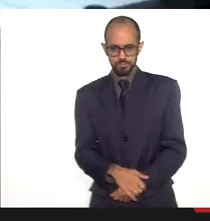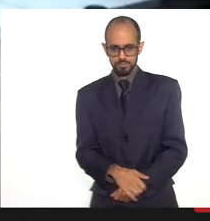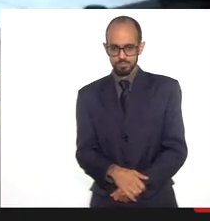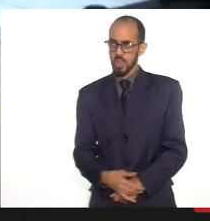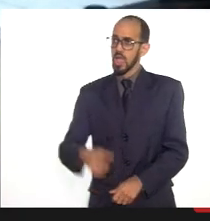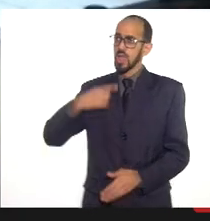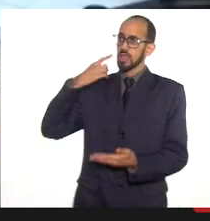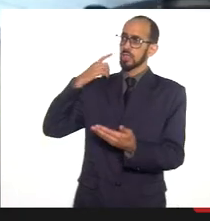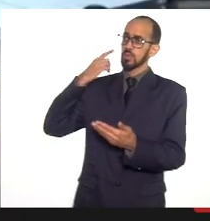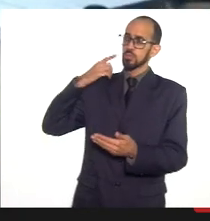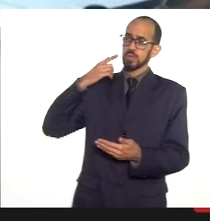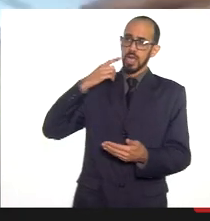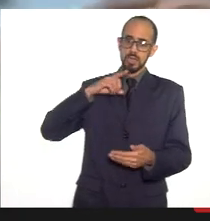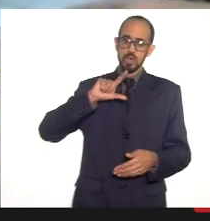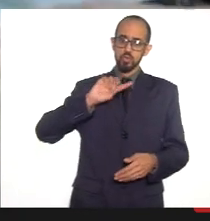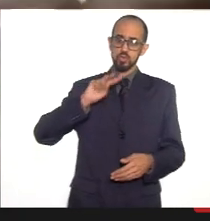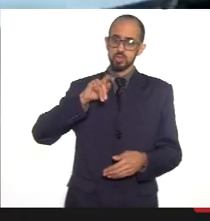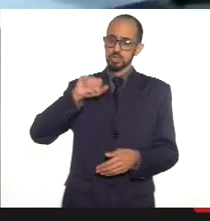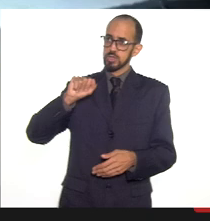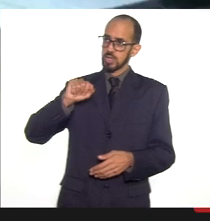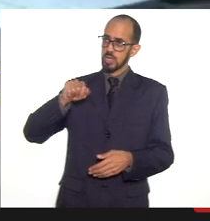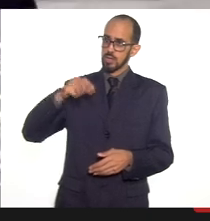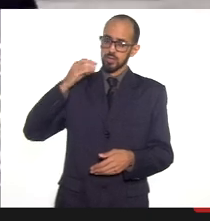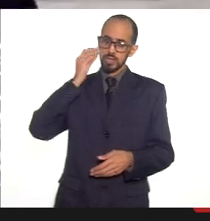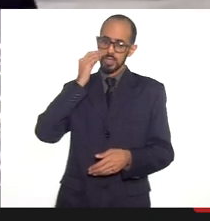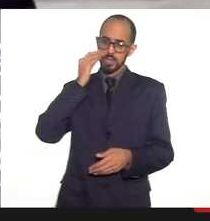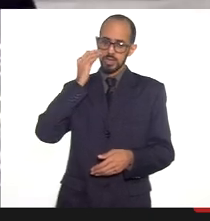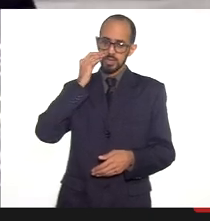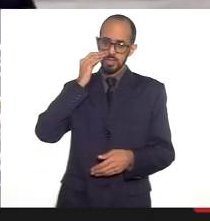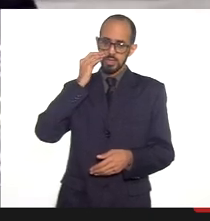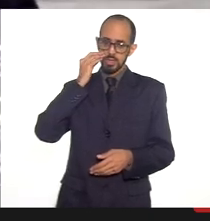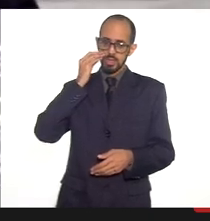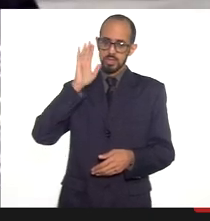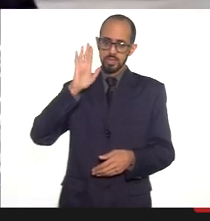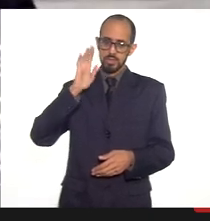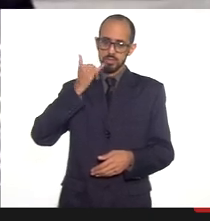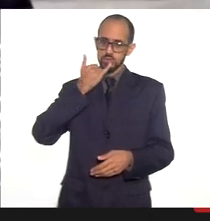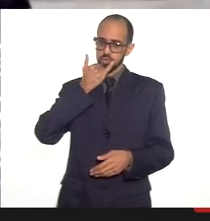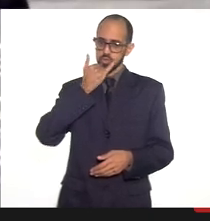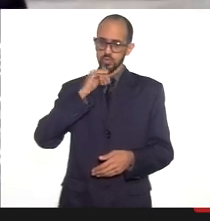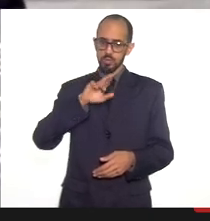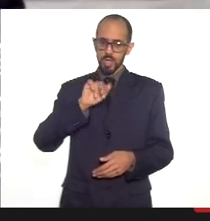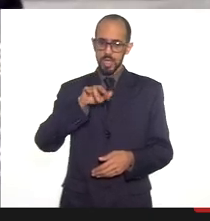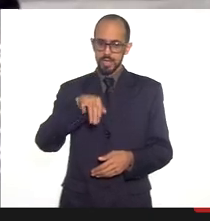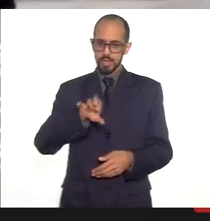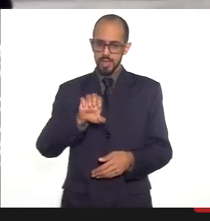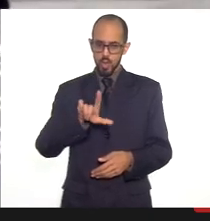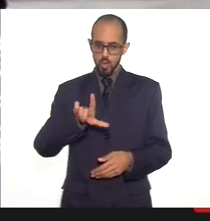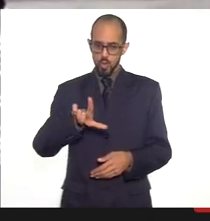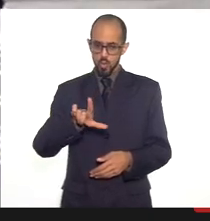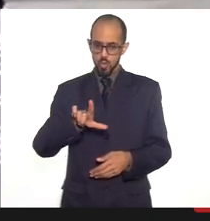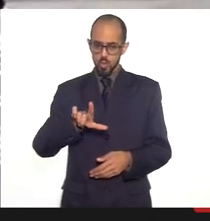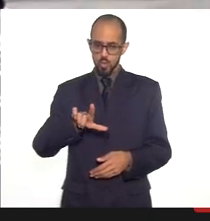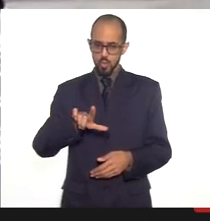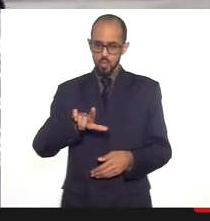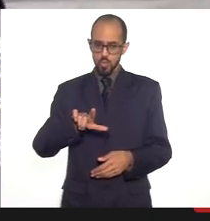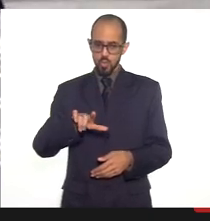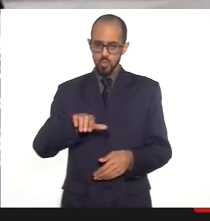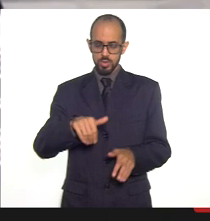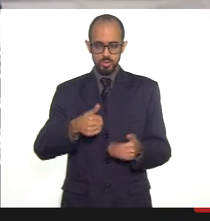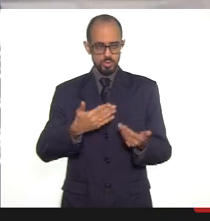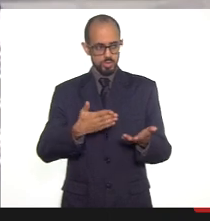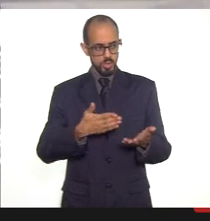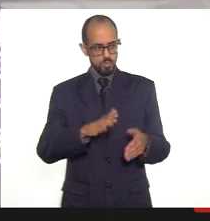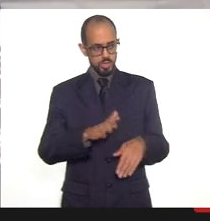Deputada Lucinha, vou tentar aqui atender. Deputada Raquel, desculpe. Doutora Raquel, minutinho só, por favor. Na linha do que a